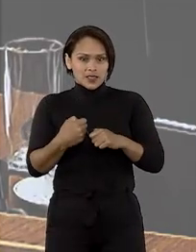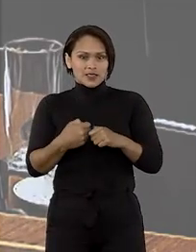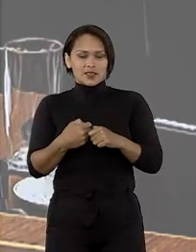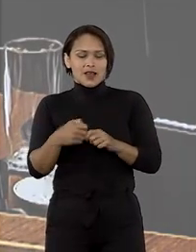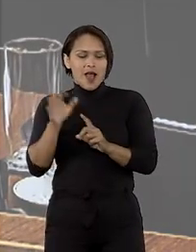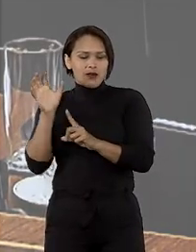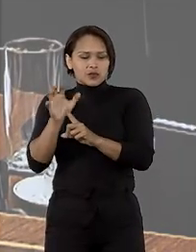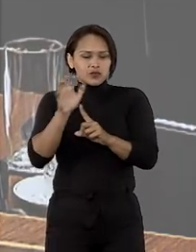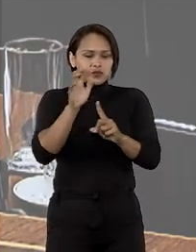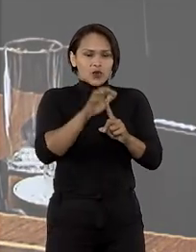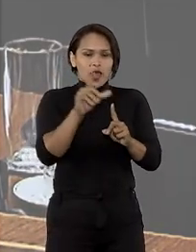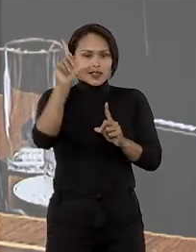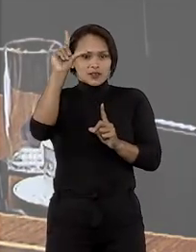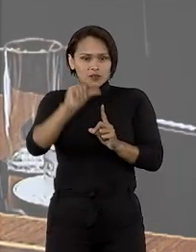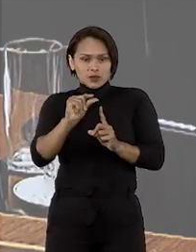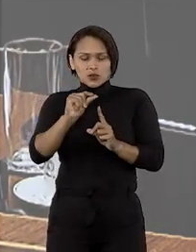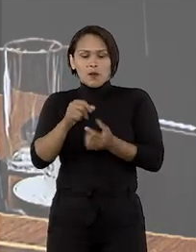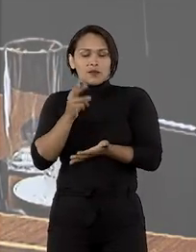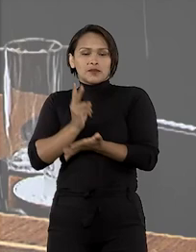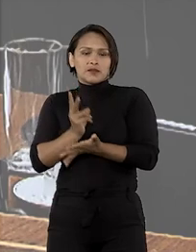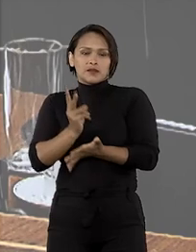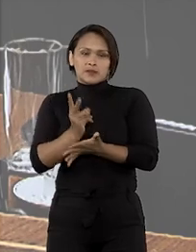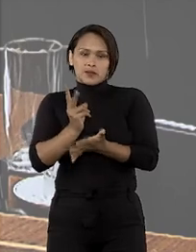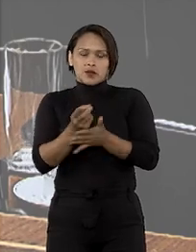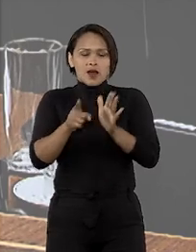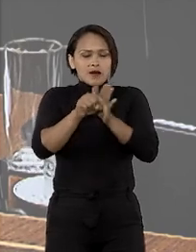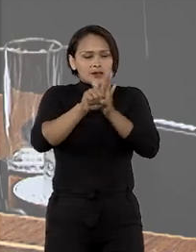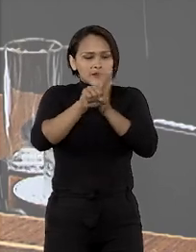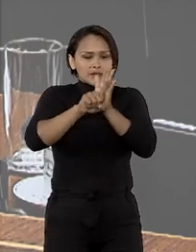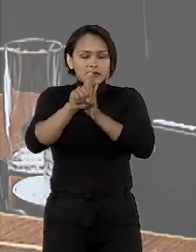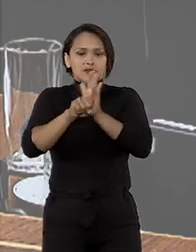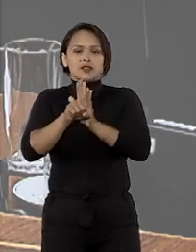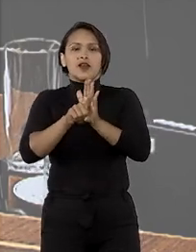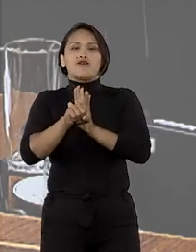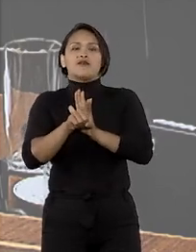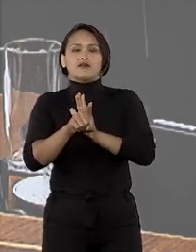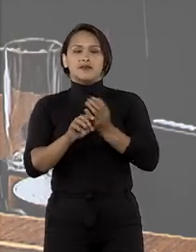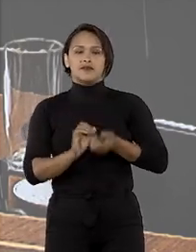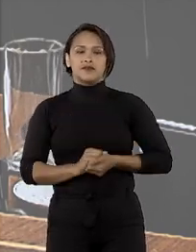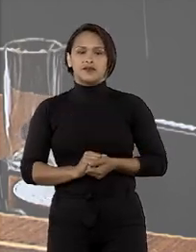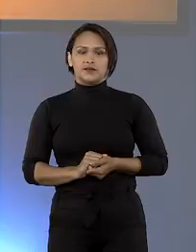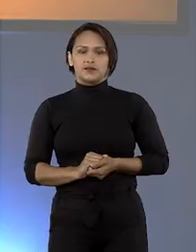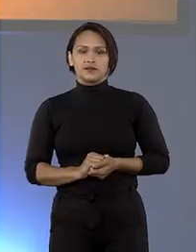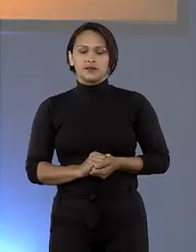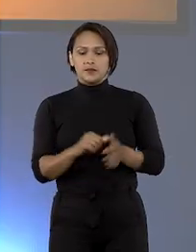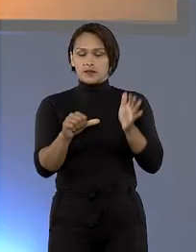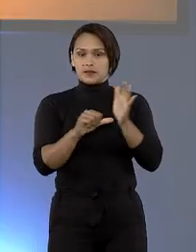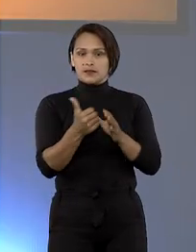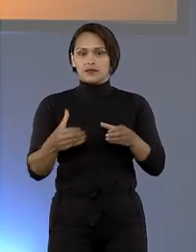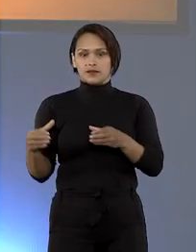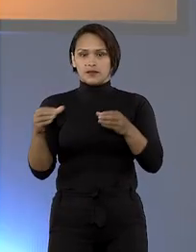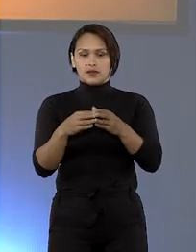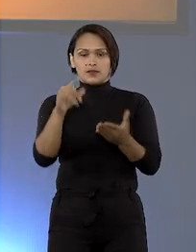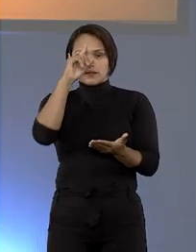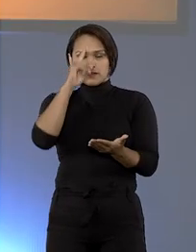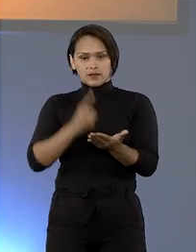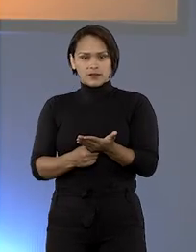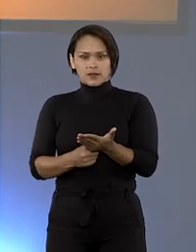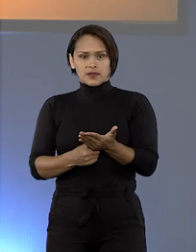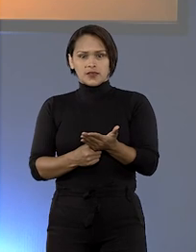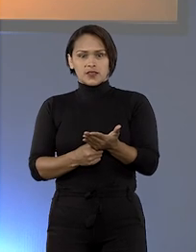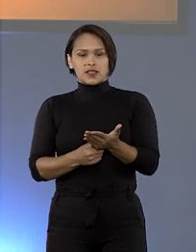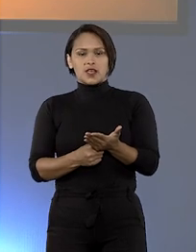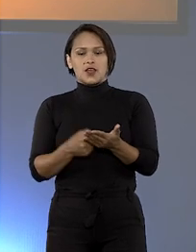cesse a influência dessas pessoas para que assim elas não obstruam as investigações. Primeira turma decidiu que